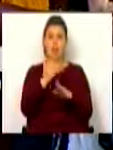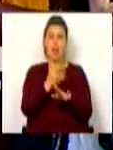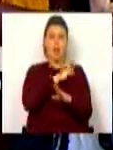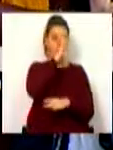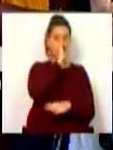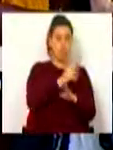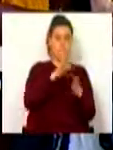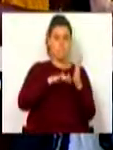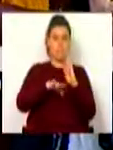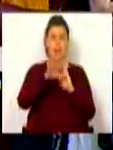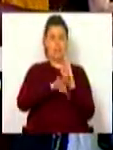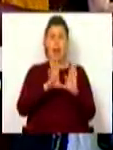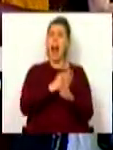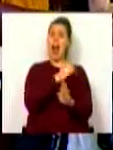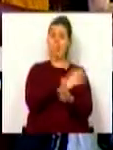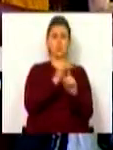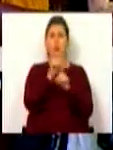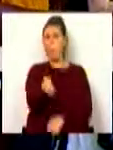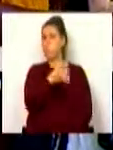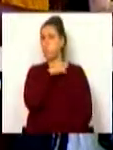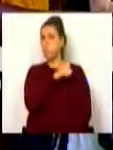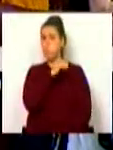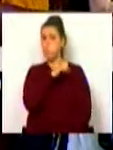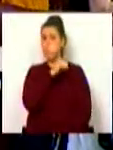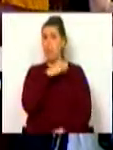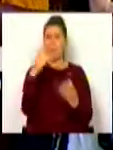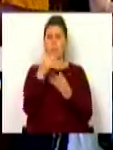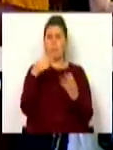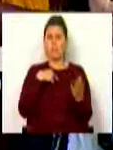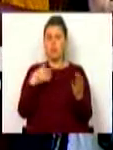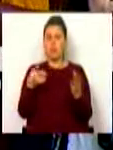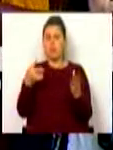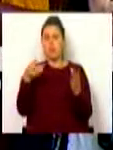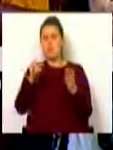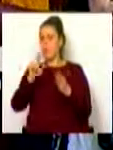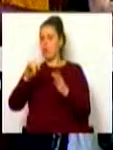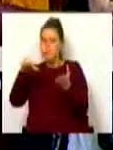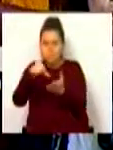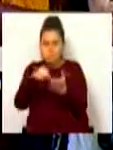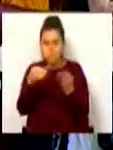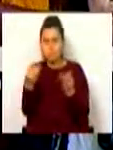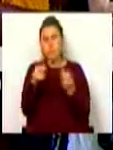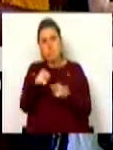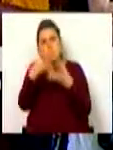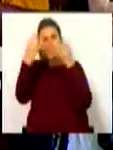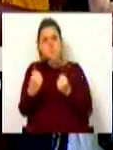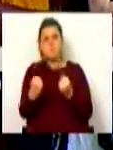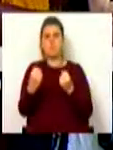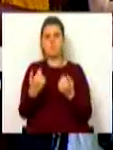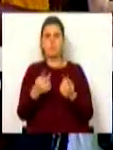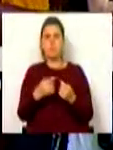anterior plano em que é completamente negligenciado e onde o policentrismo é absolutamente afirmado.